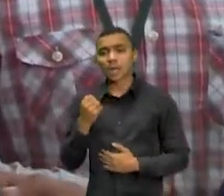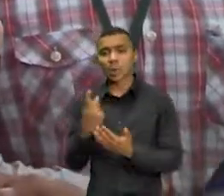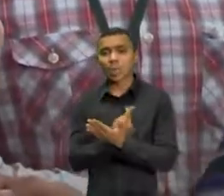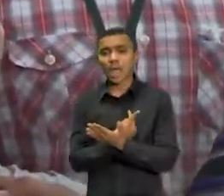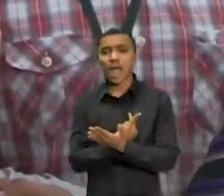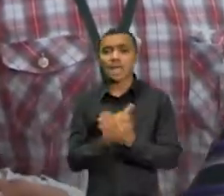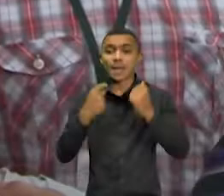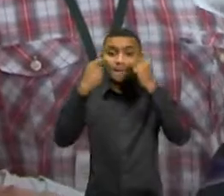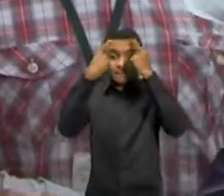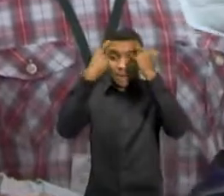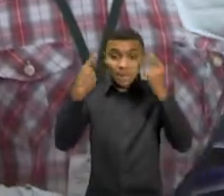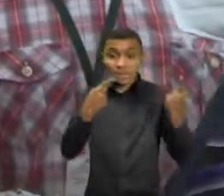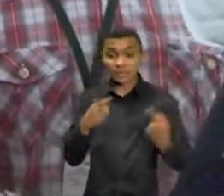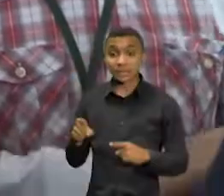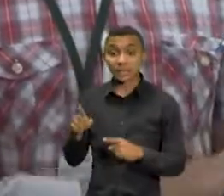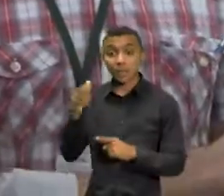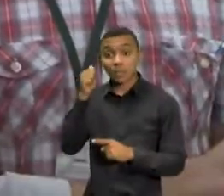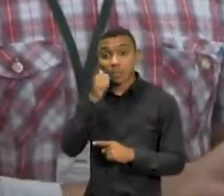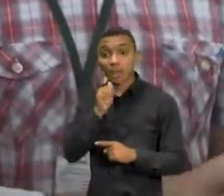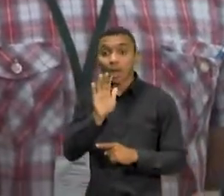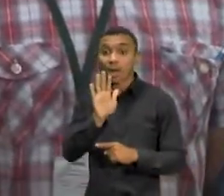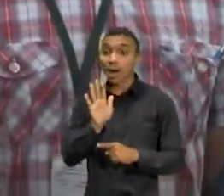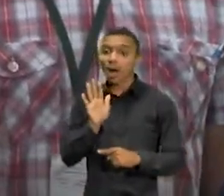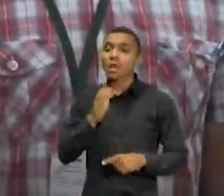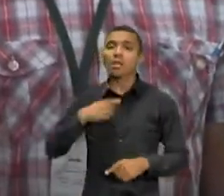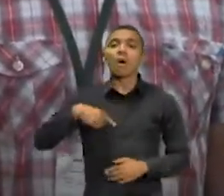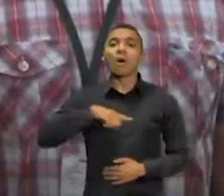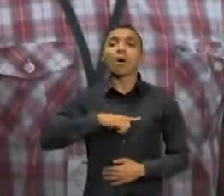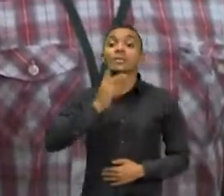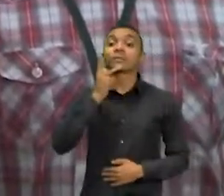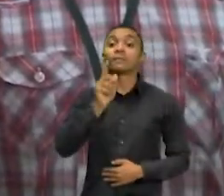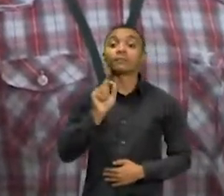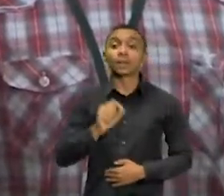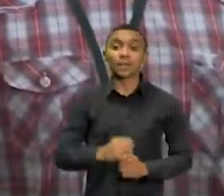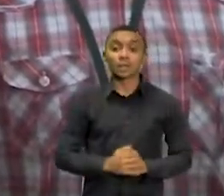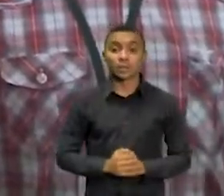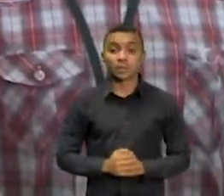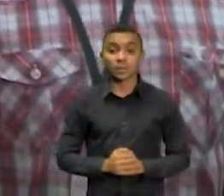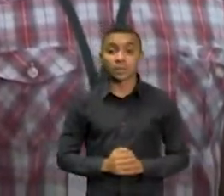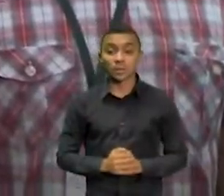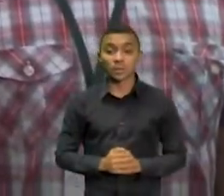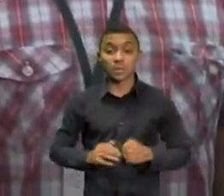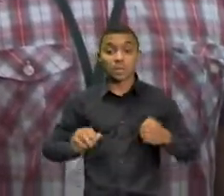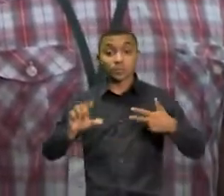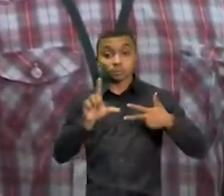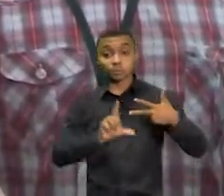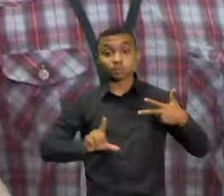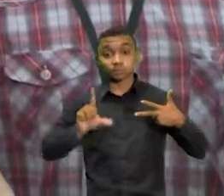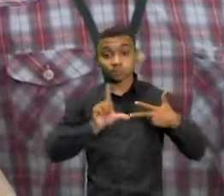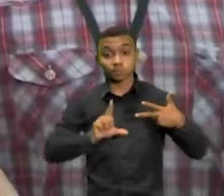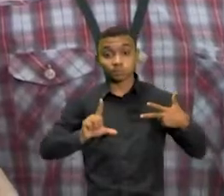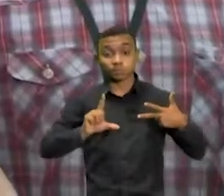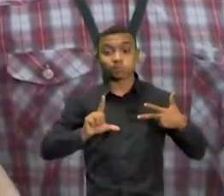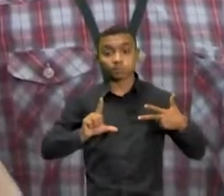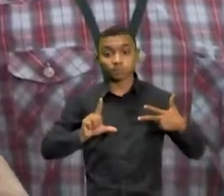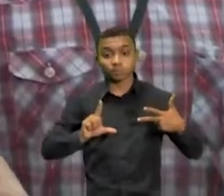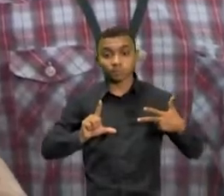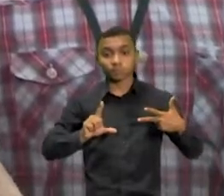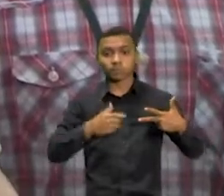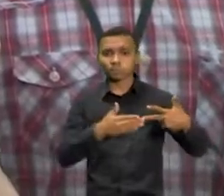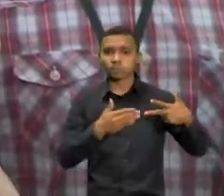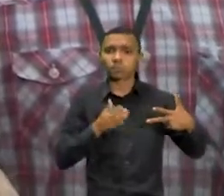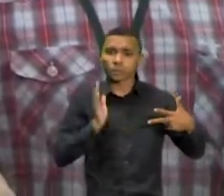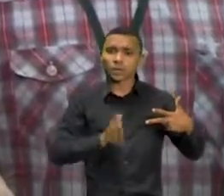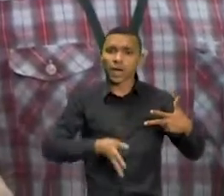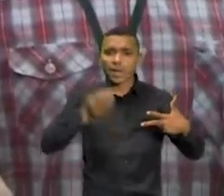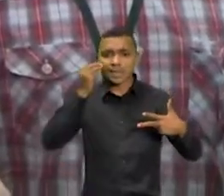nós estamos sinalizando e dizendo olha, a Assembleia Legislativa, o Poder Legislativo está agindo, entregando para a